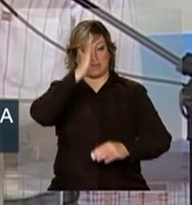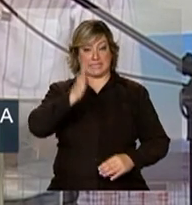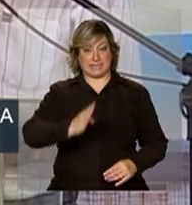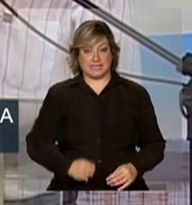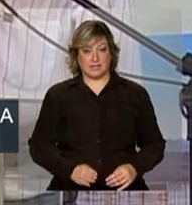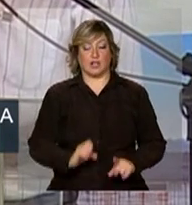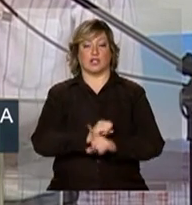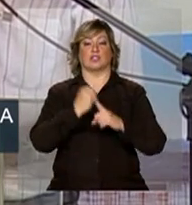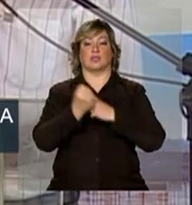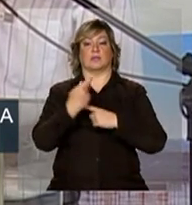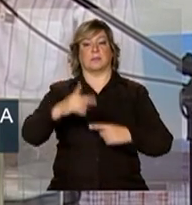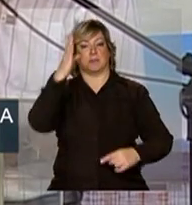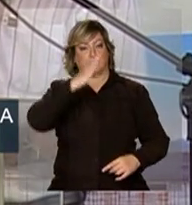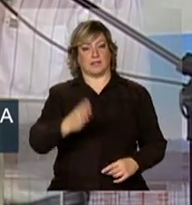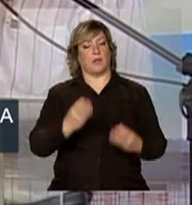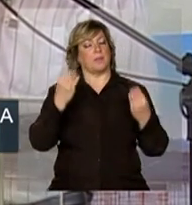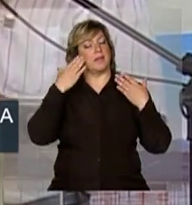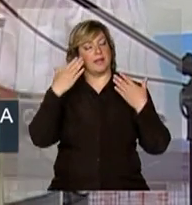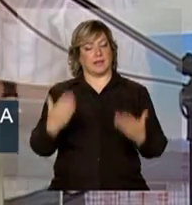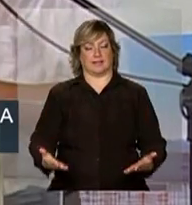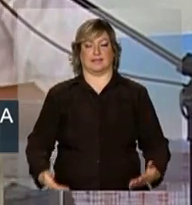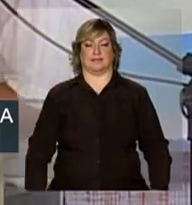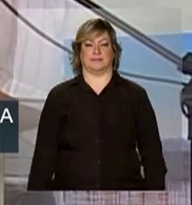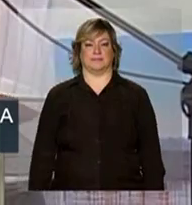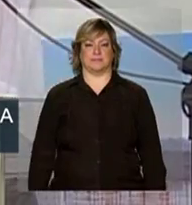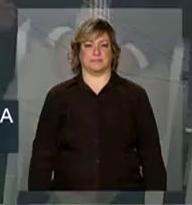e a sociedade brasileira. Meu muito obrigado.